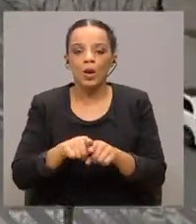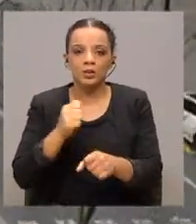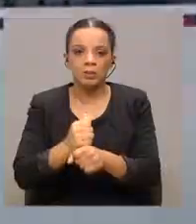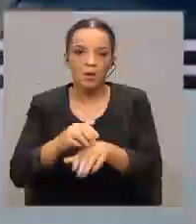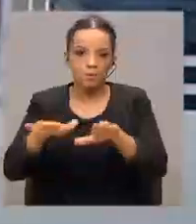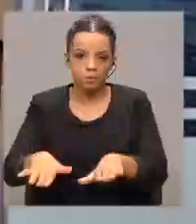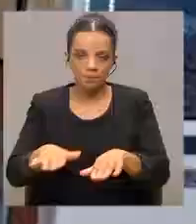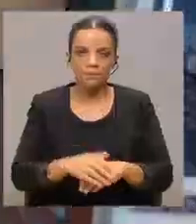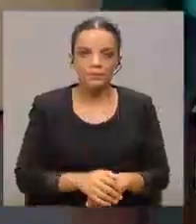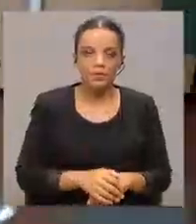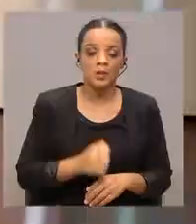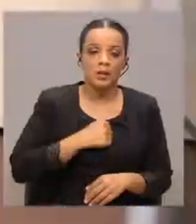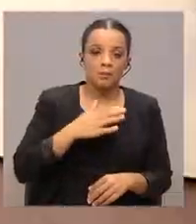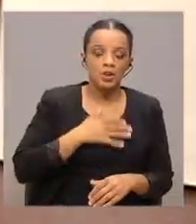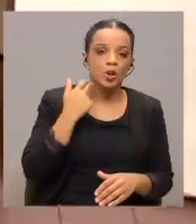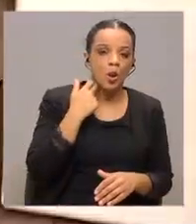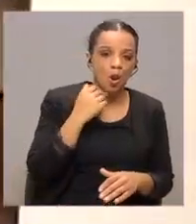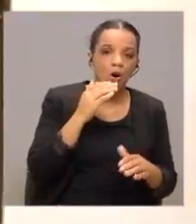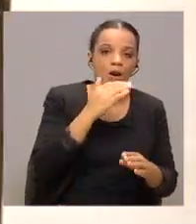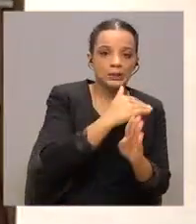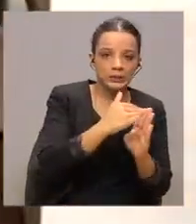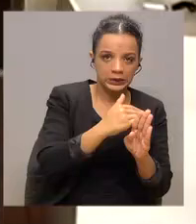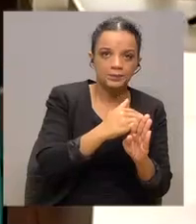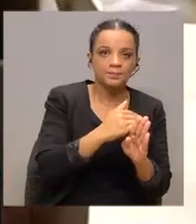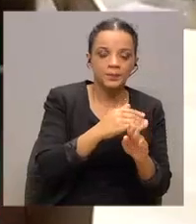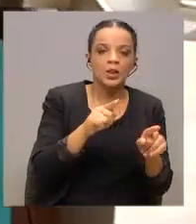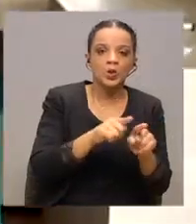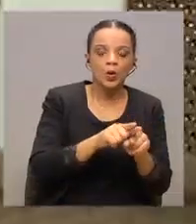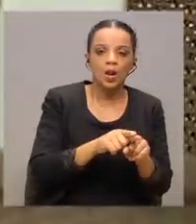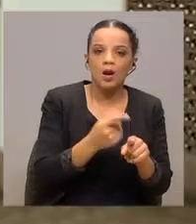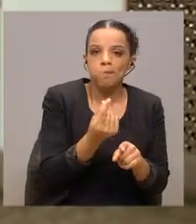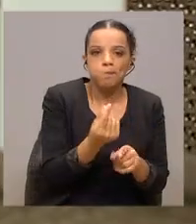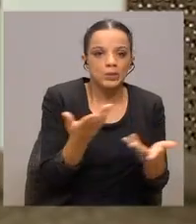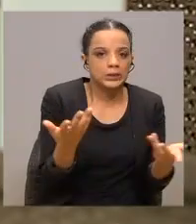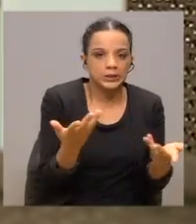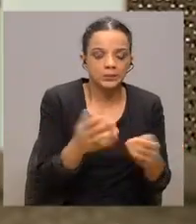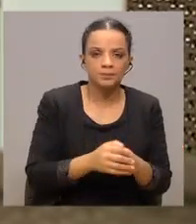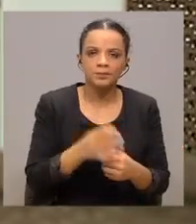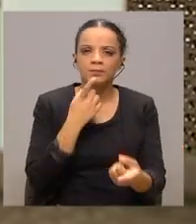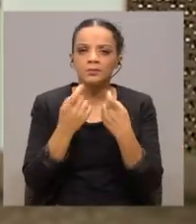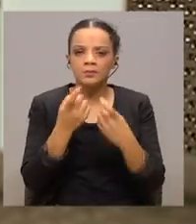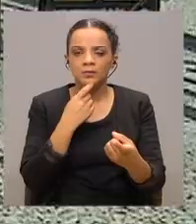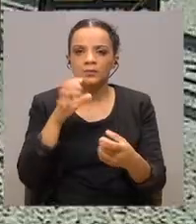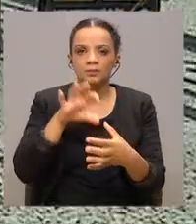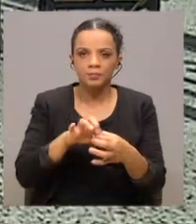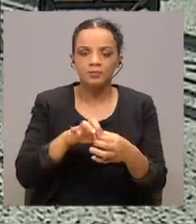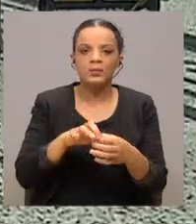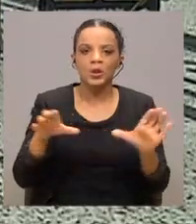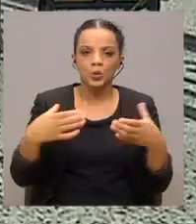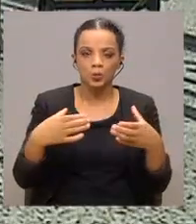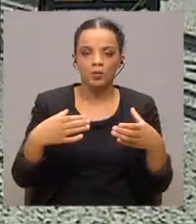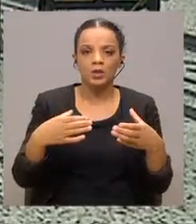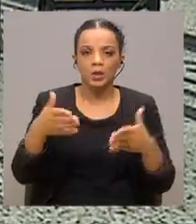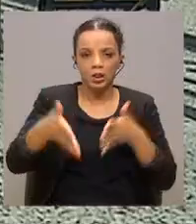enquanto as micro e pequenas empresas enfrentam já a falta de liquidez. No inquérito da Câmara de Comércio e Indústria Portuguesa,